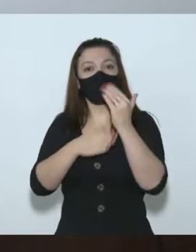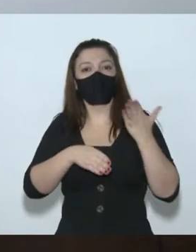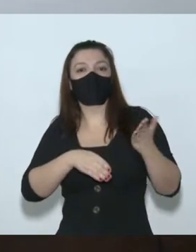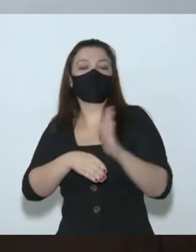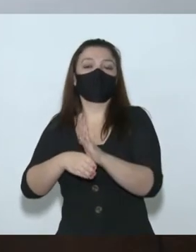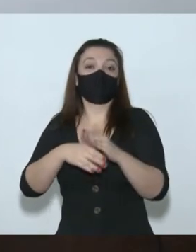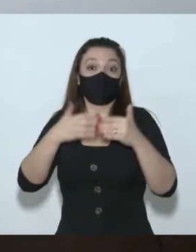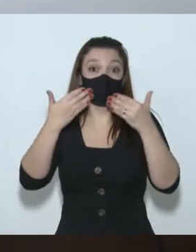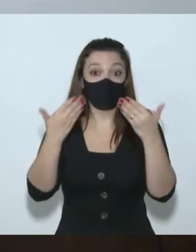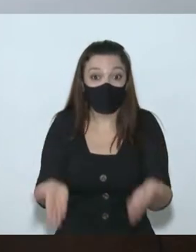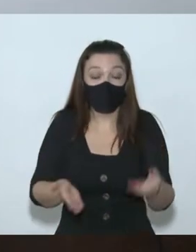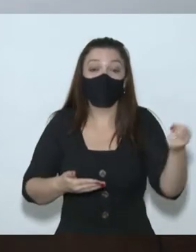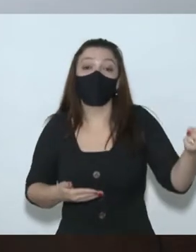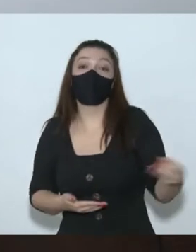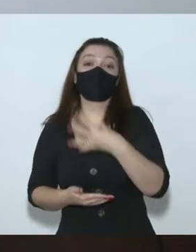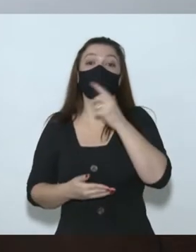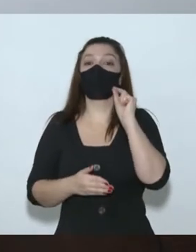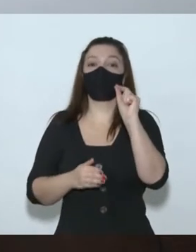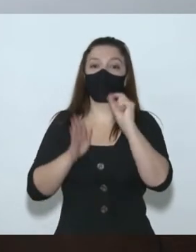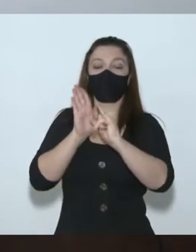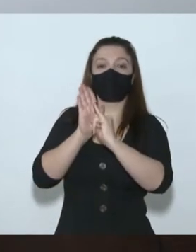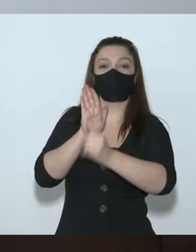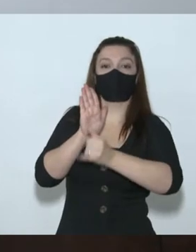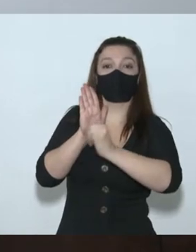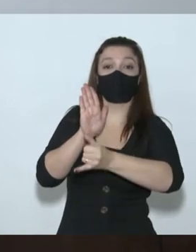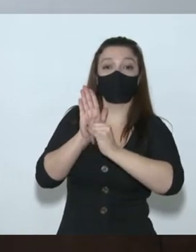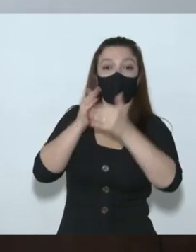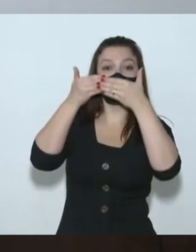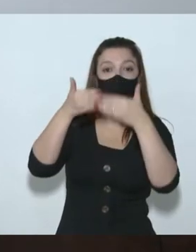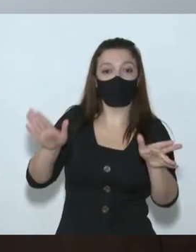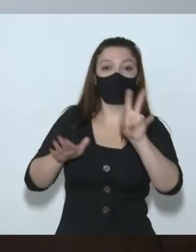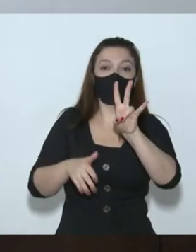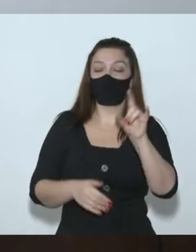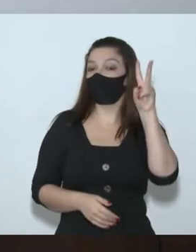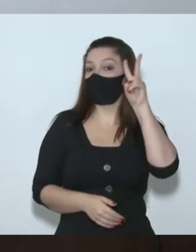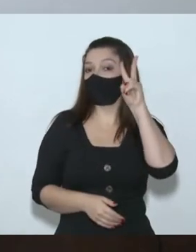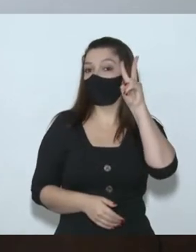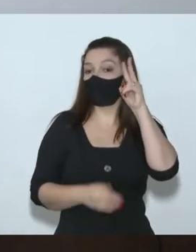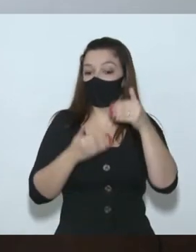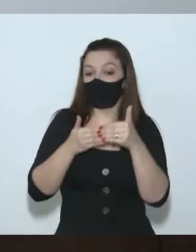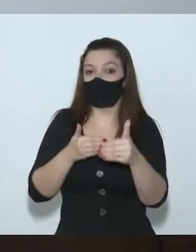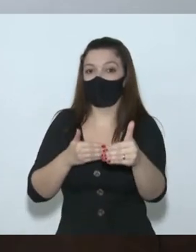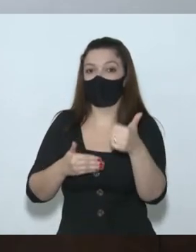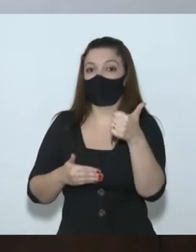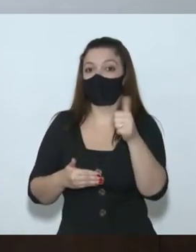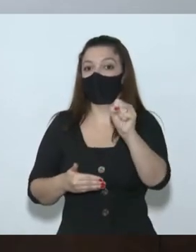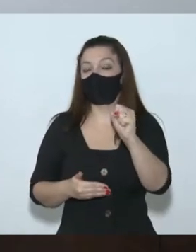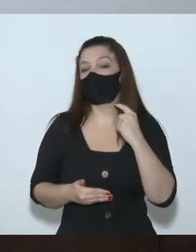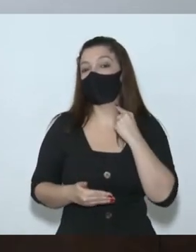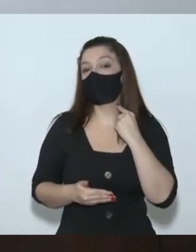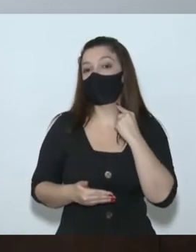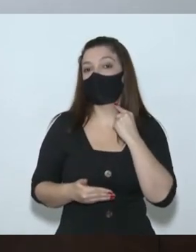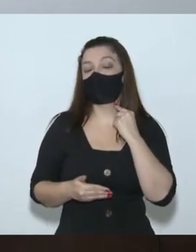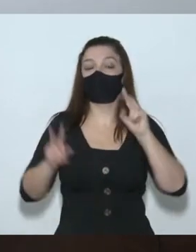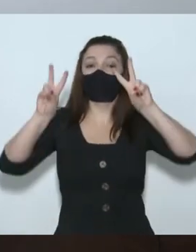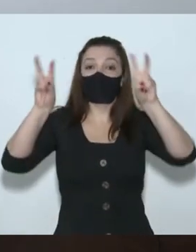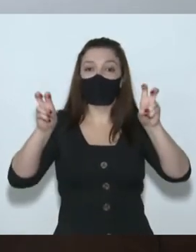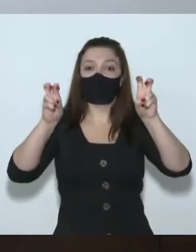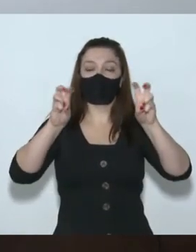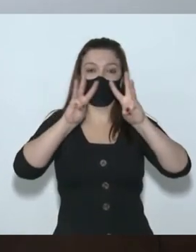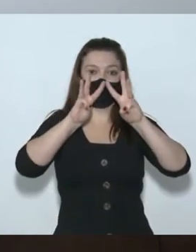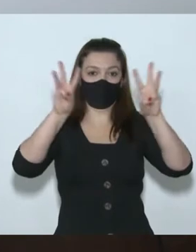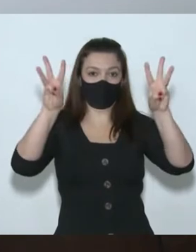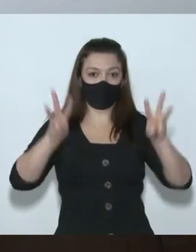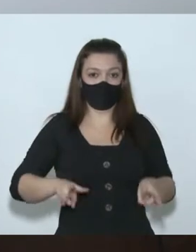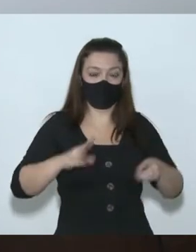18 de maio, segunda-feira, nós lançaremos um edital novo com recursos próprios, o FPR no combate à Covid-19,